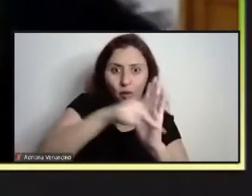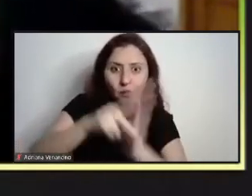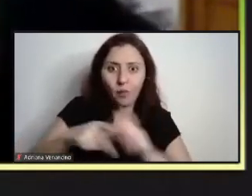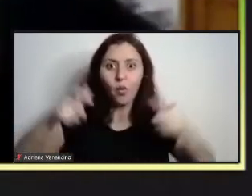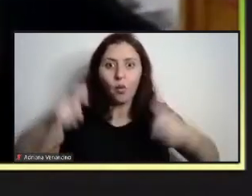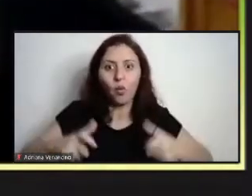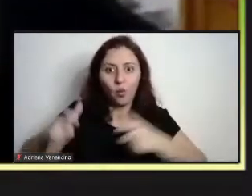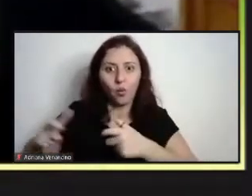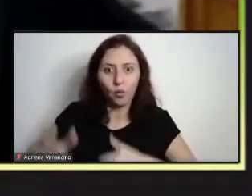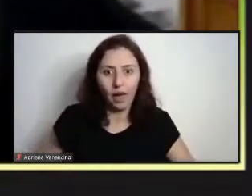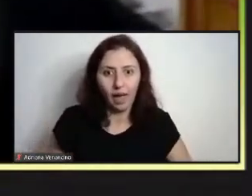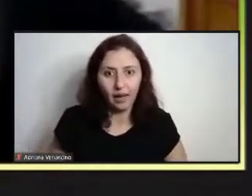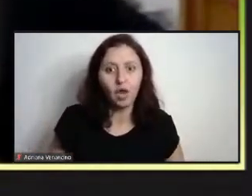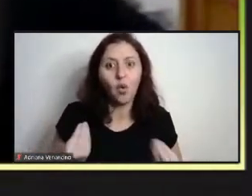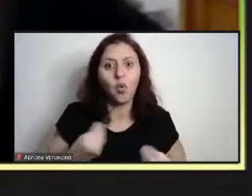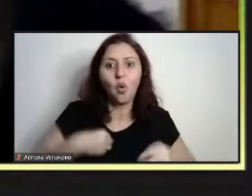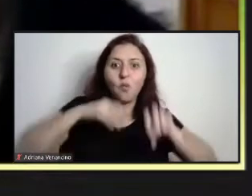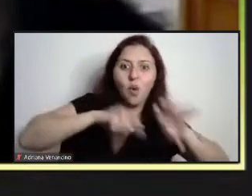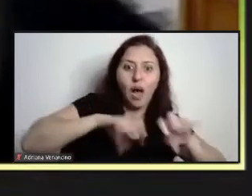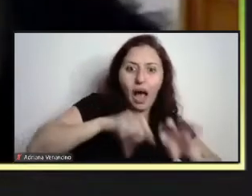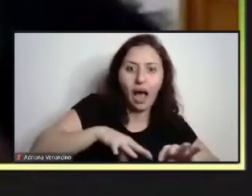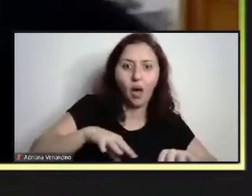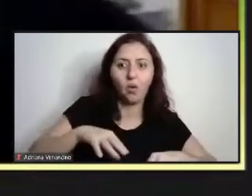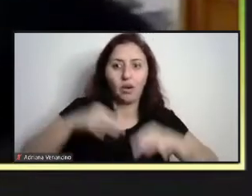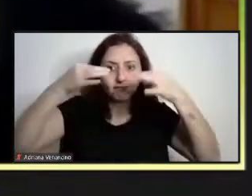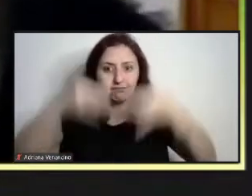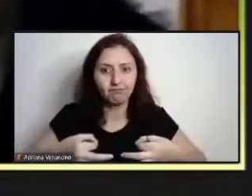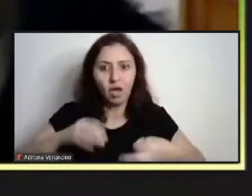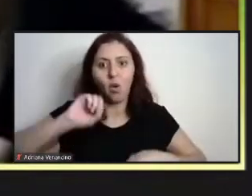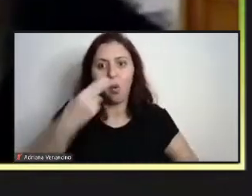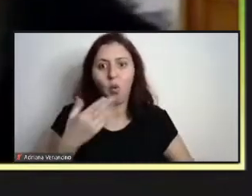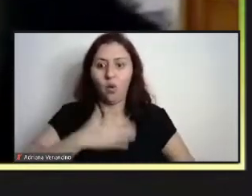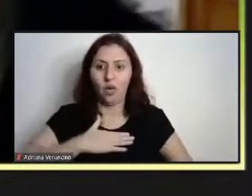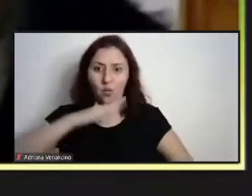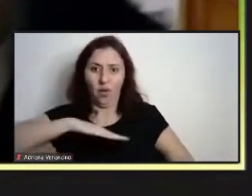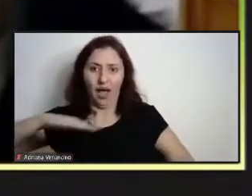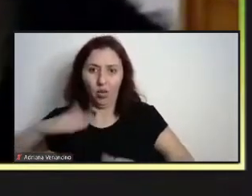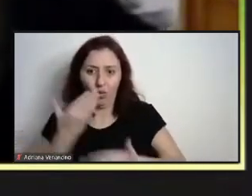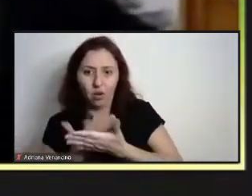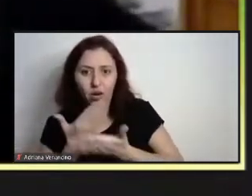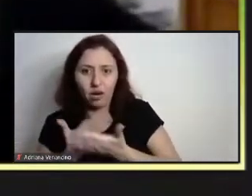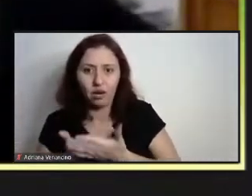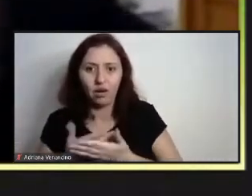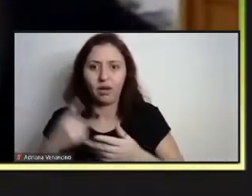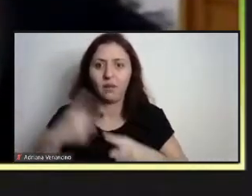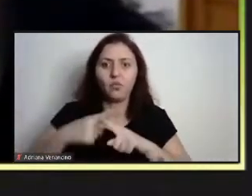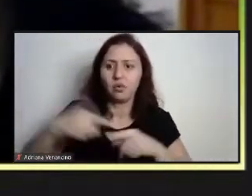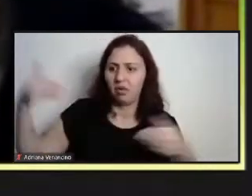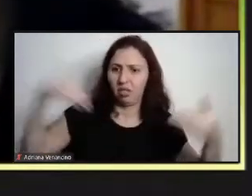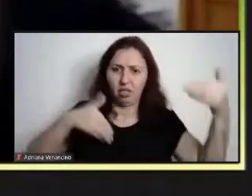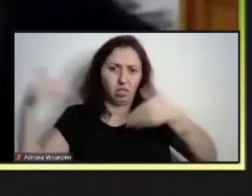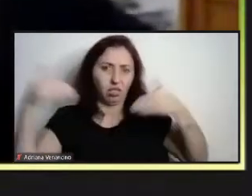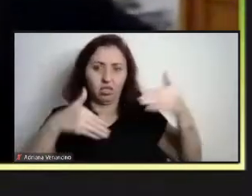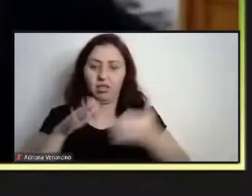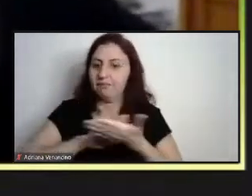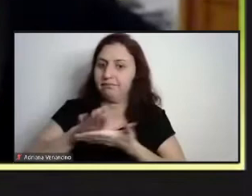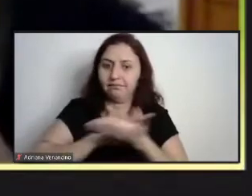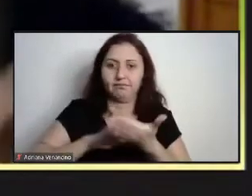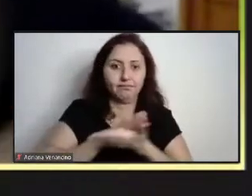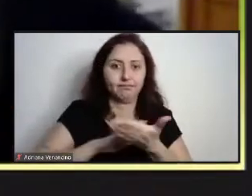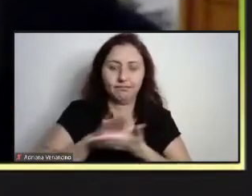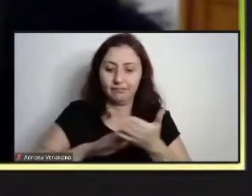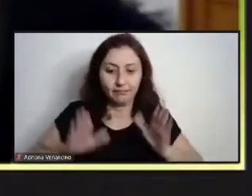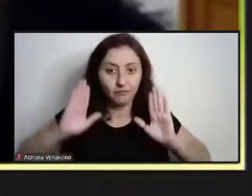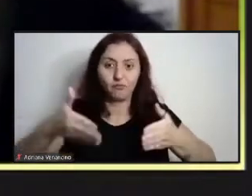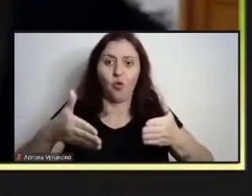dar uma aula adequadamente, para poder interagir, sem se sentir invadido, inclusive, no seu trabalho,